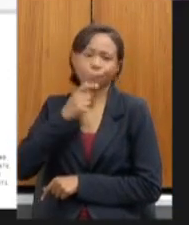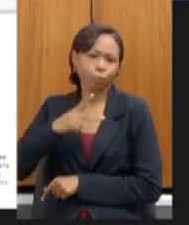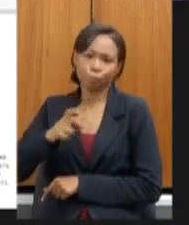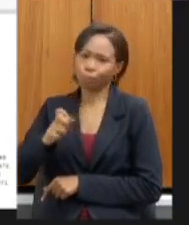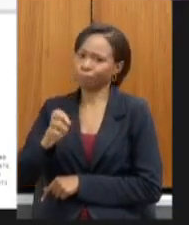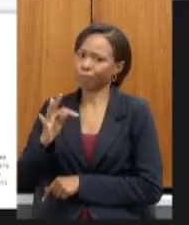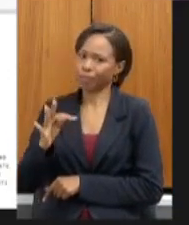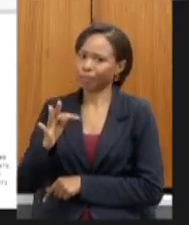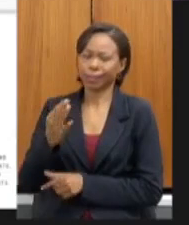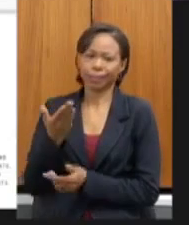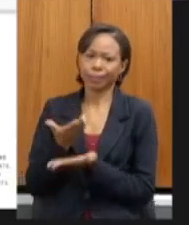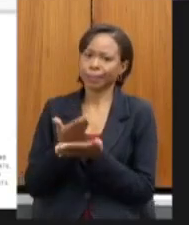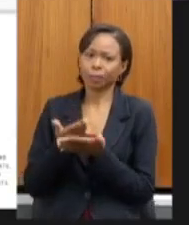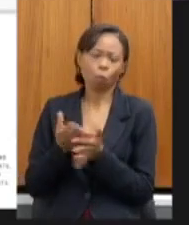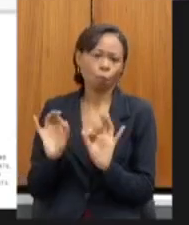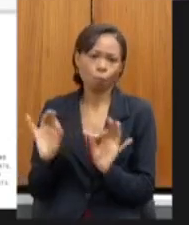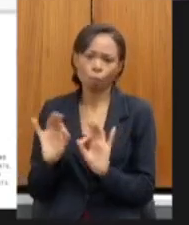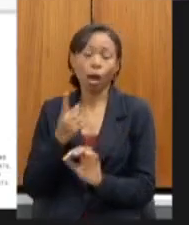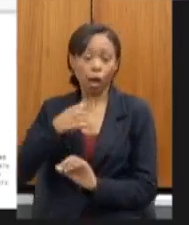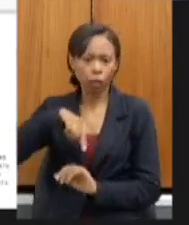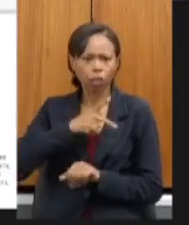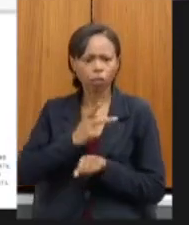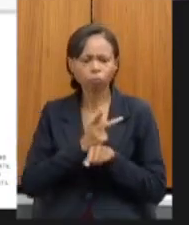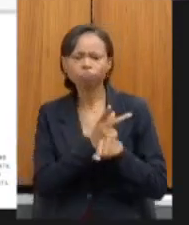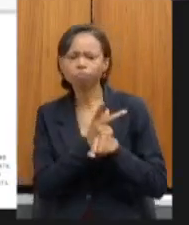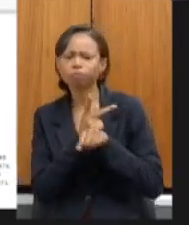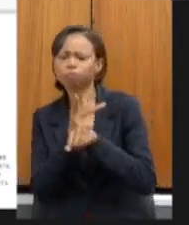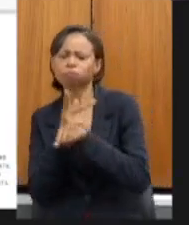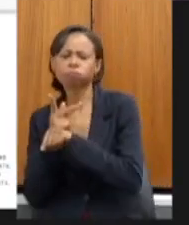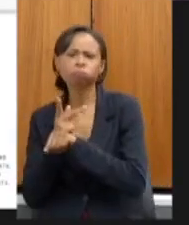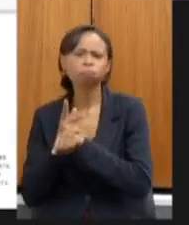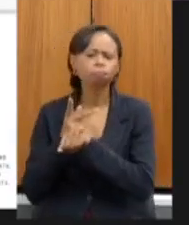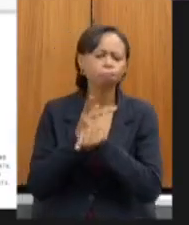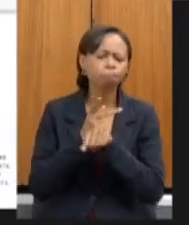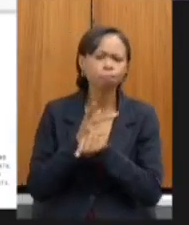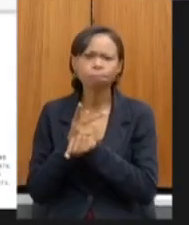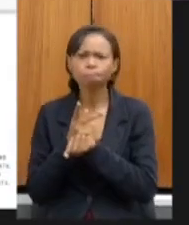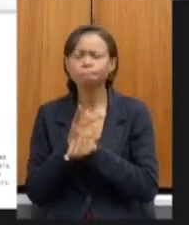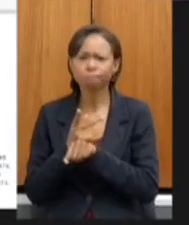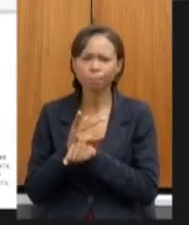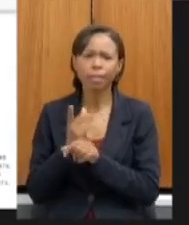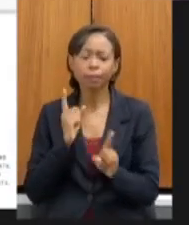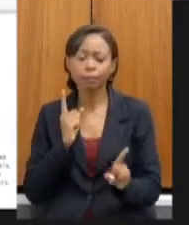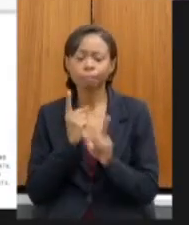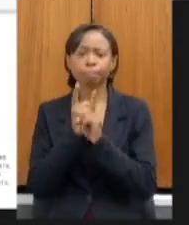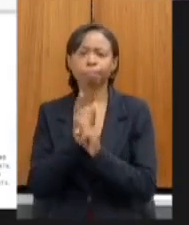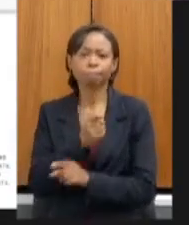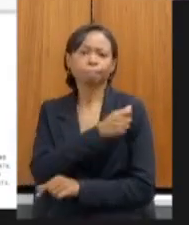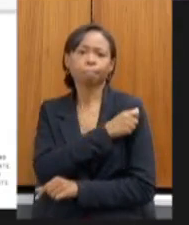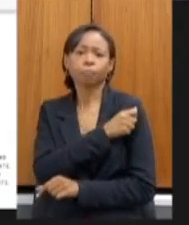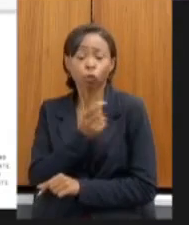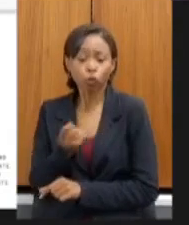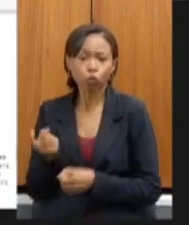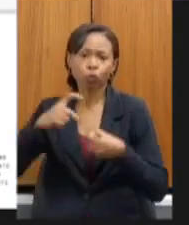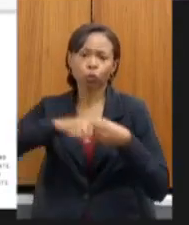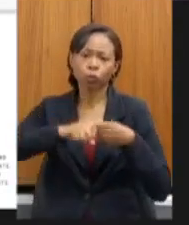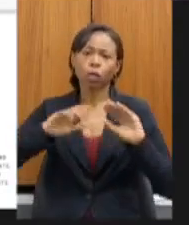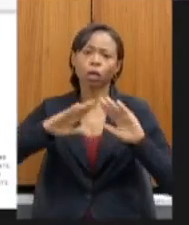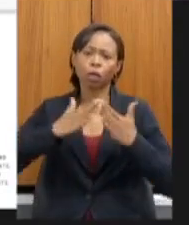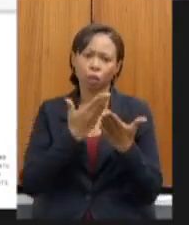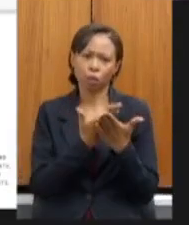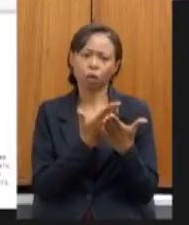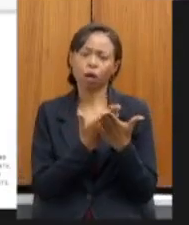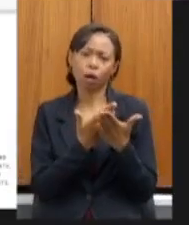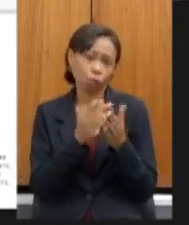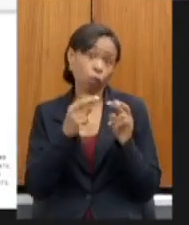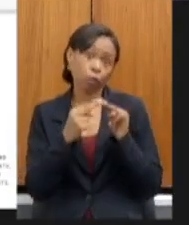conseguimos trabalhar essa busca ativa mesmo em período de pandemia e fazer promover o retorno deles ao estudo mesmo que